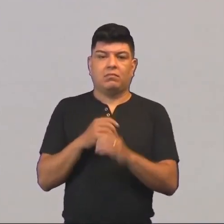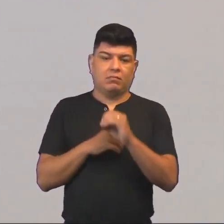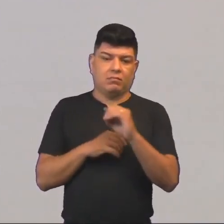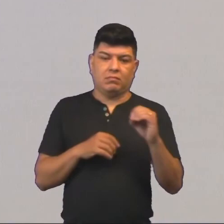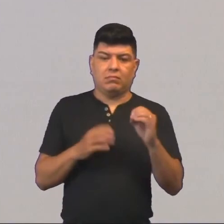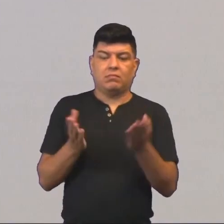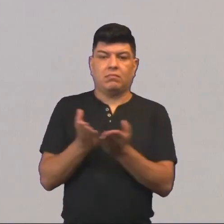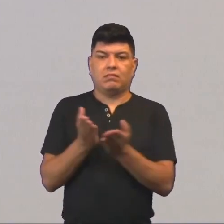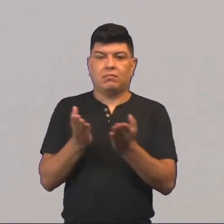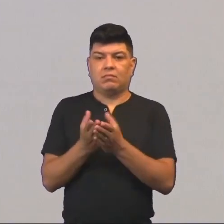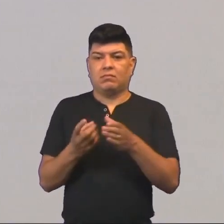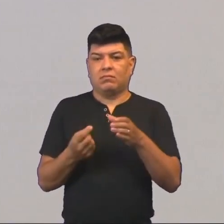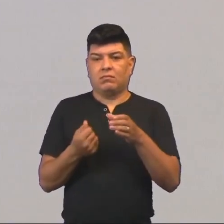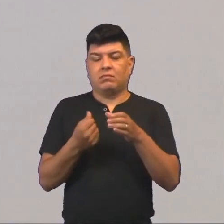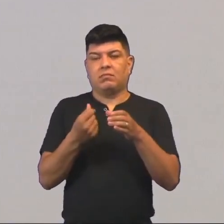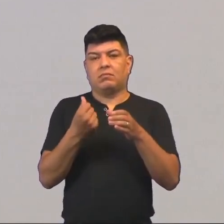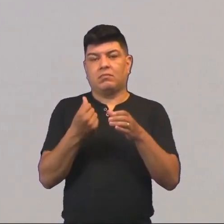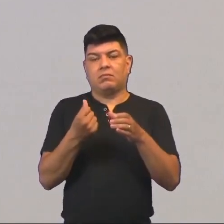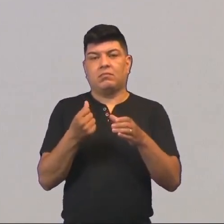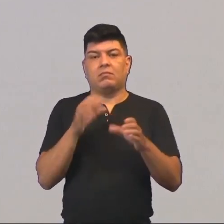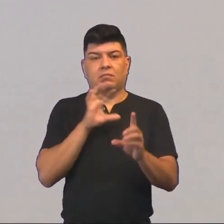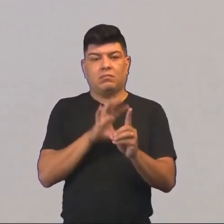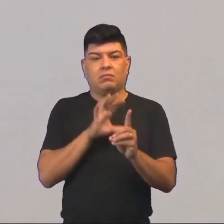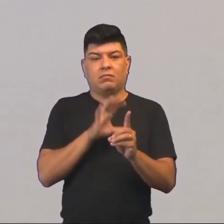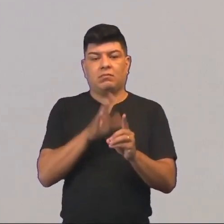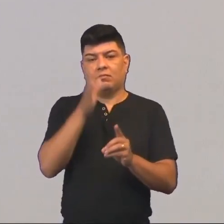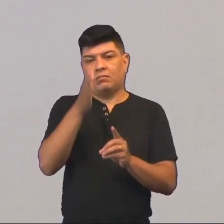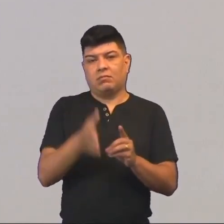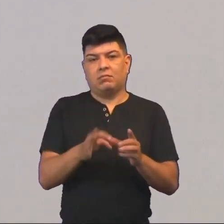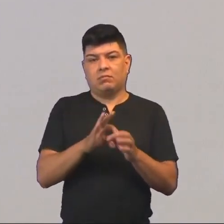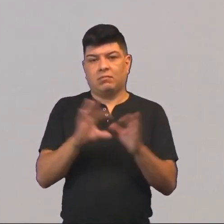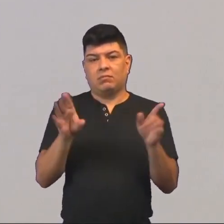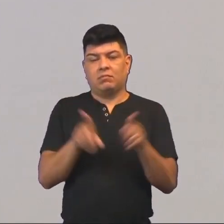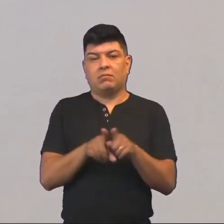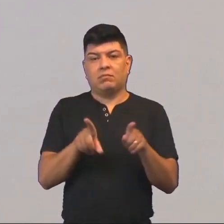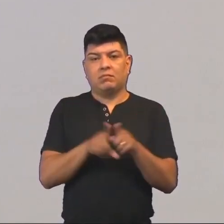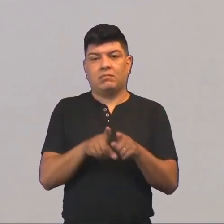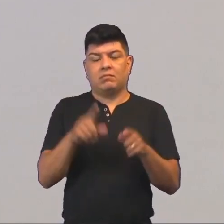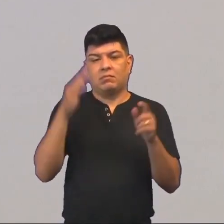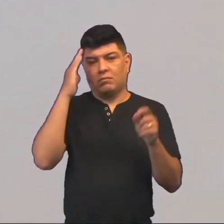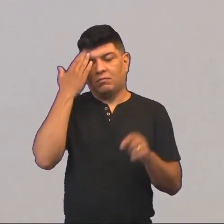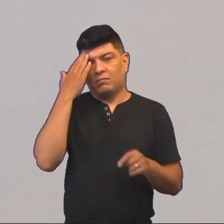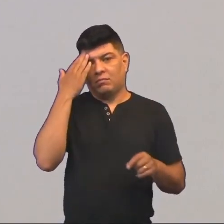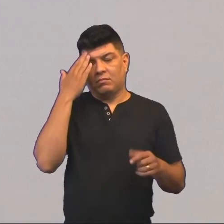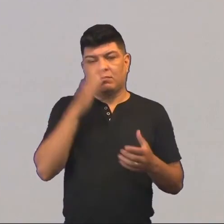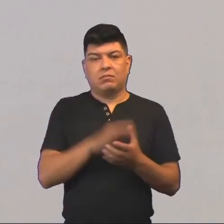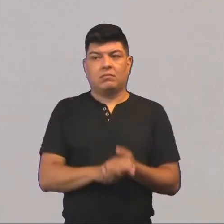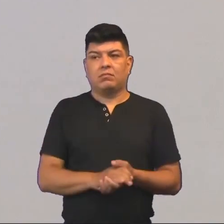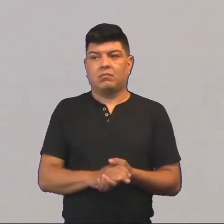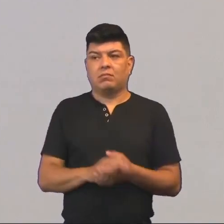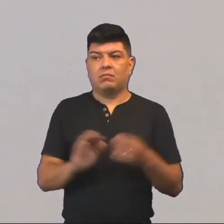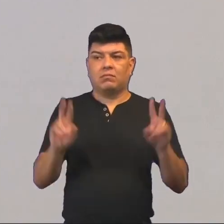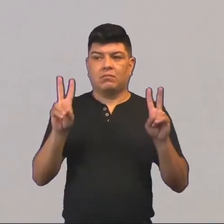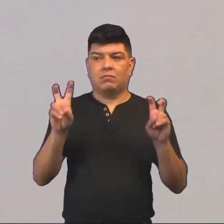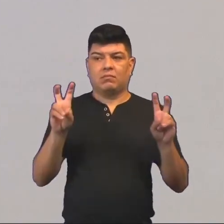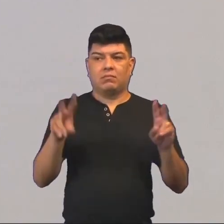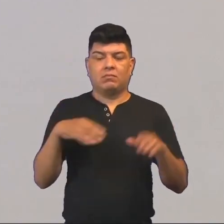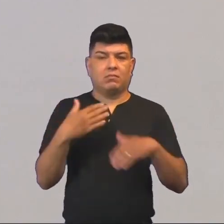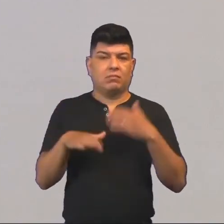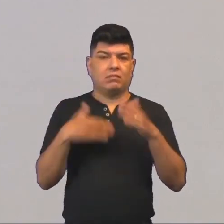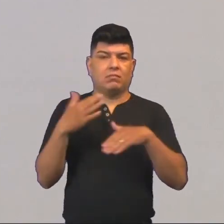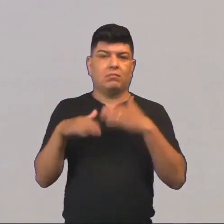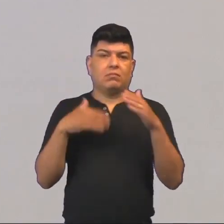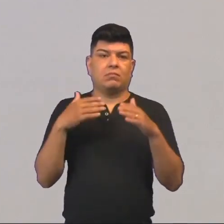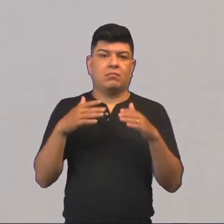cristã, capitalista. Isso tem influências direto no liberalismo. A gente tem que entender que é uma teoria que ela vai se